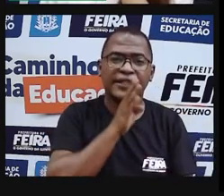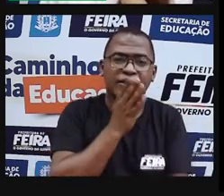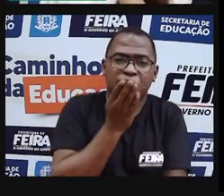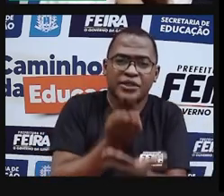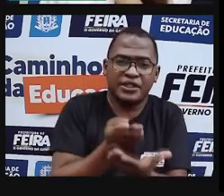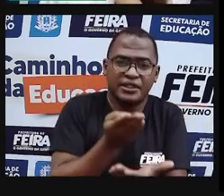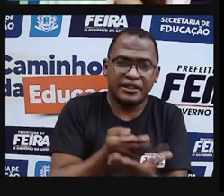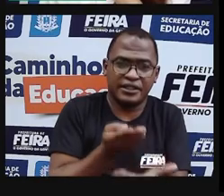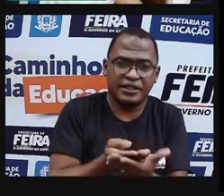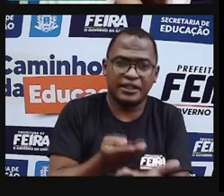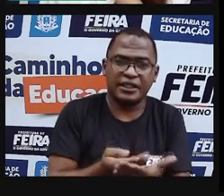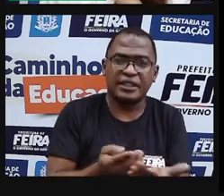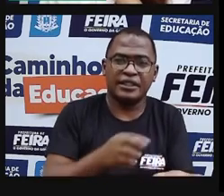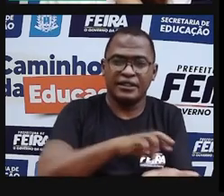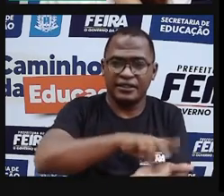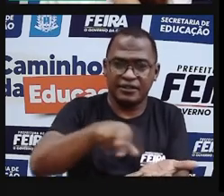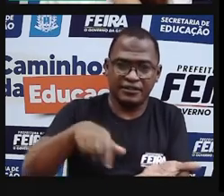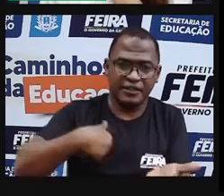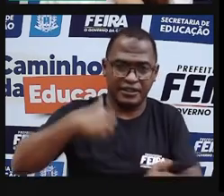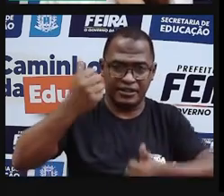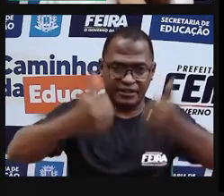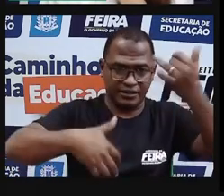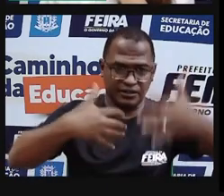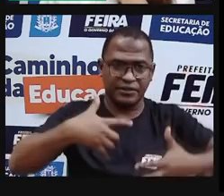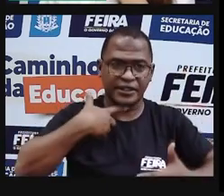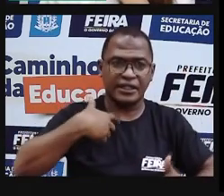um pouco mais desses artistas que eu estou falando, ó,